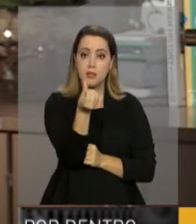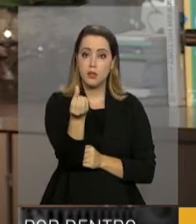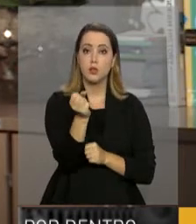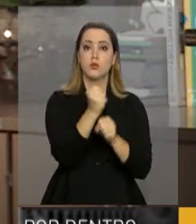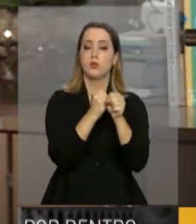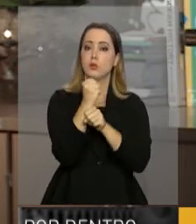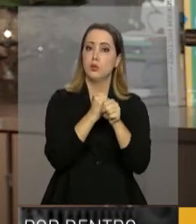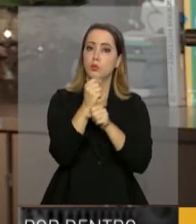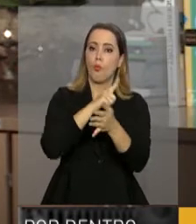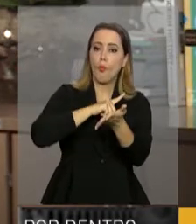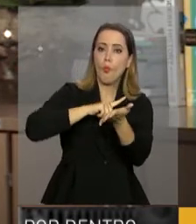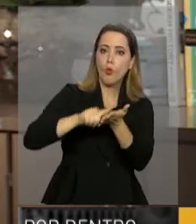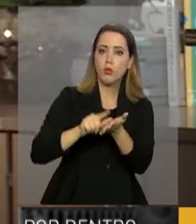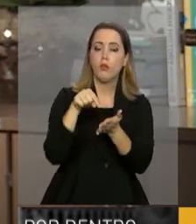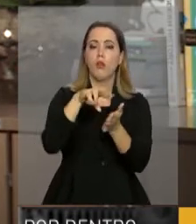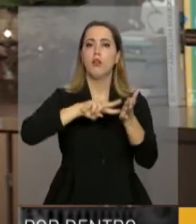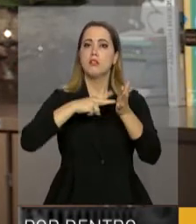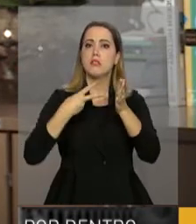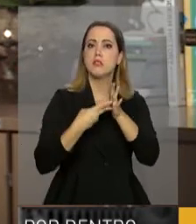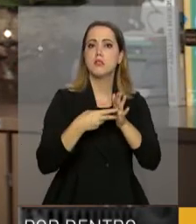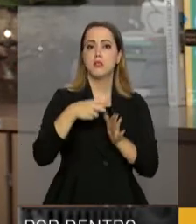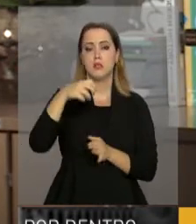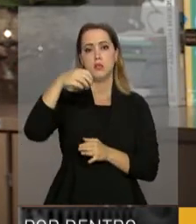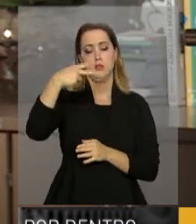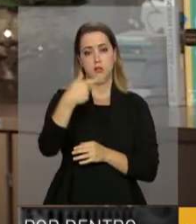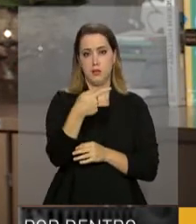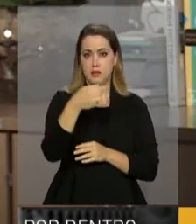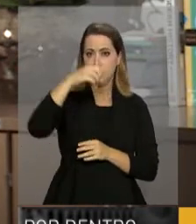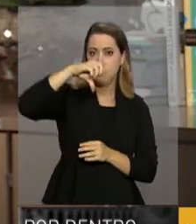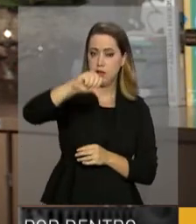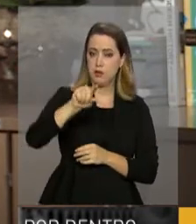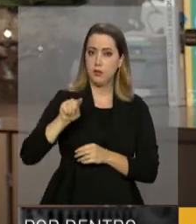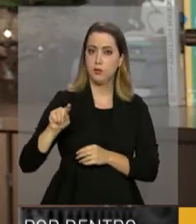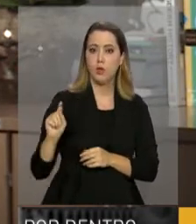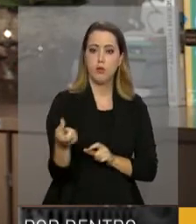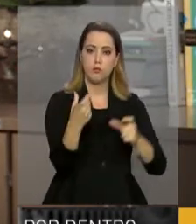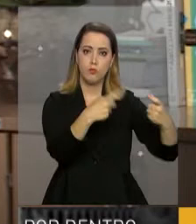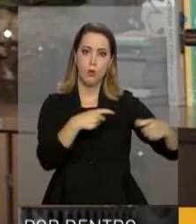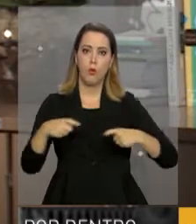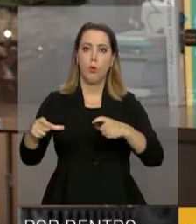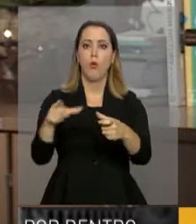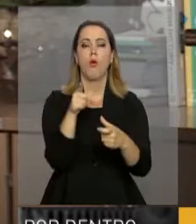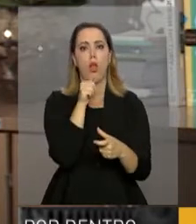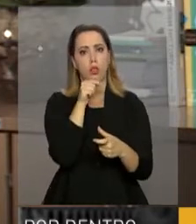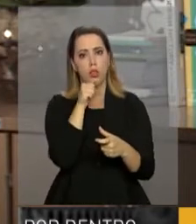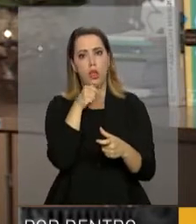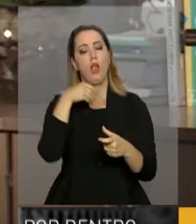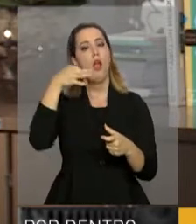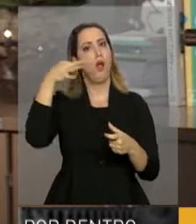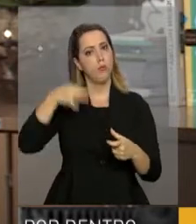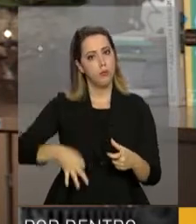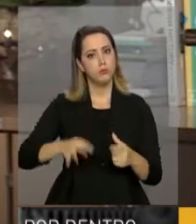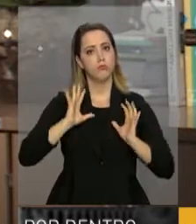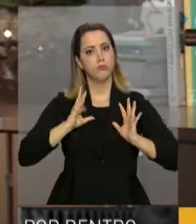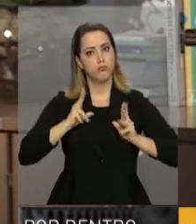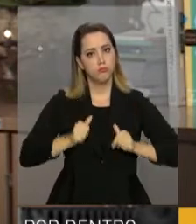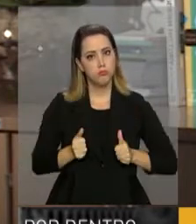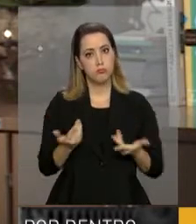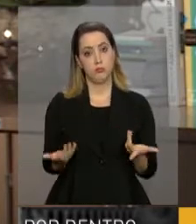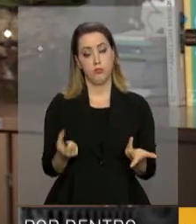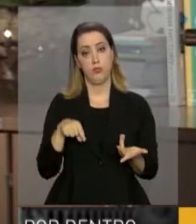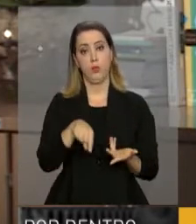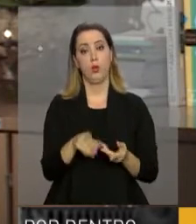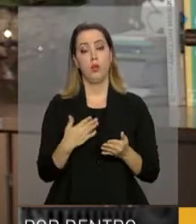Nordeste. Isso significa dizer que 79 mil cisternas estão sendo abastecidas com água certificada, ou seja, com água realmente pura.